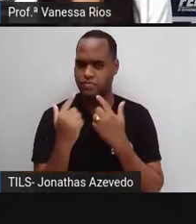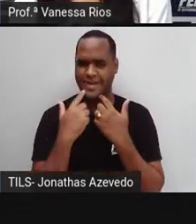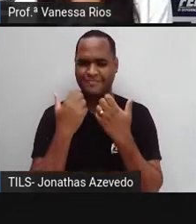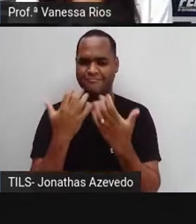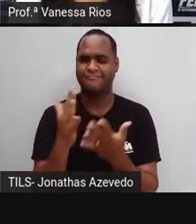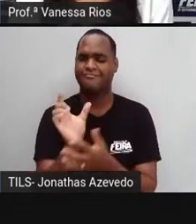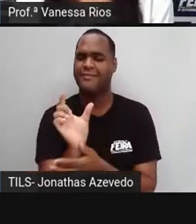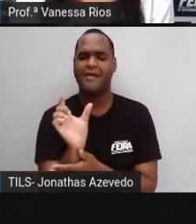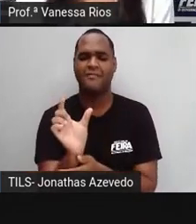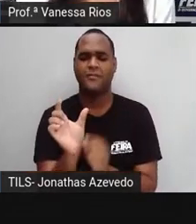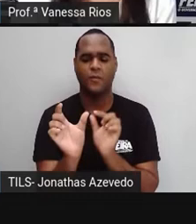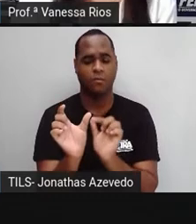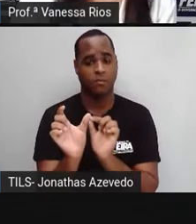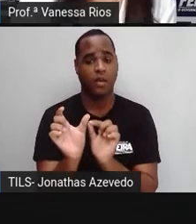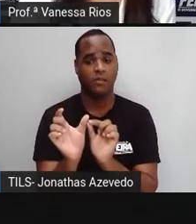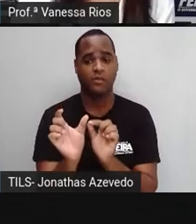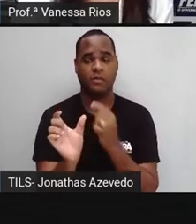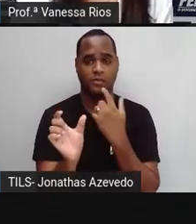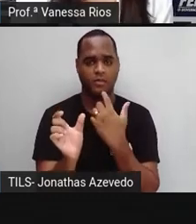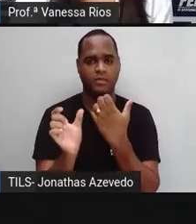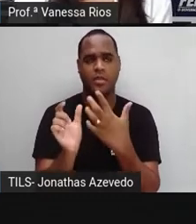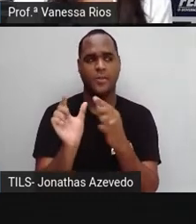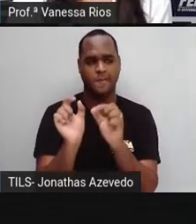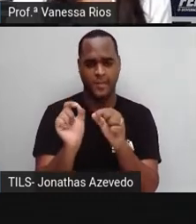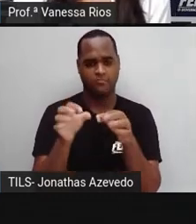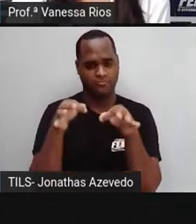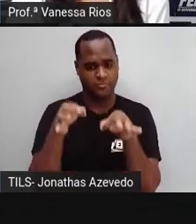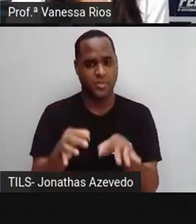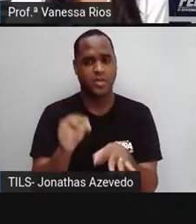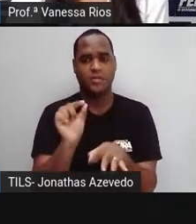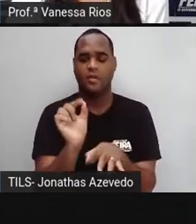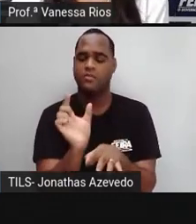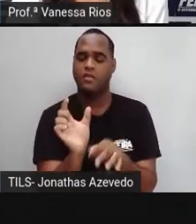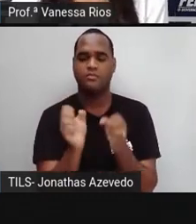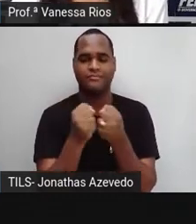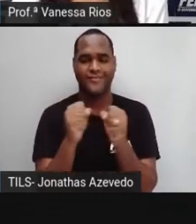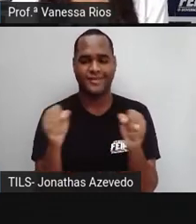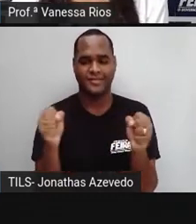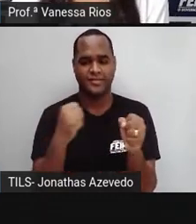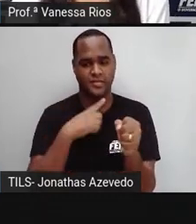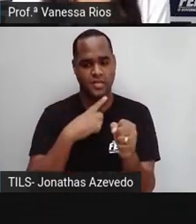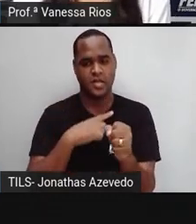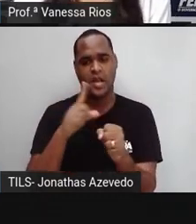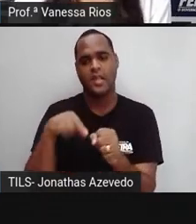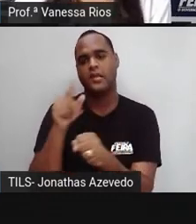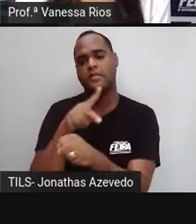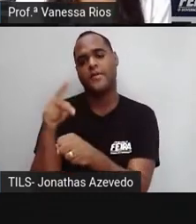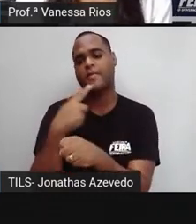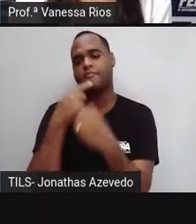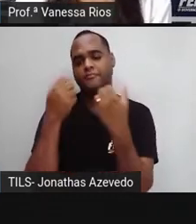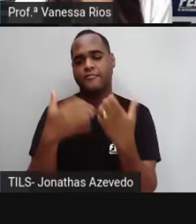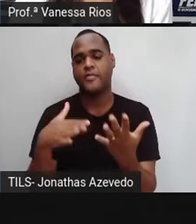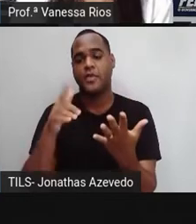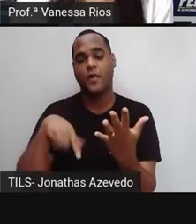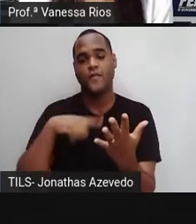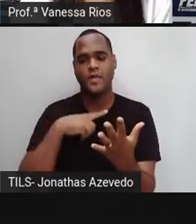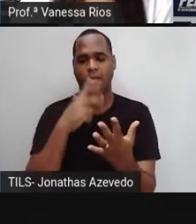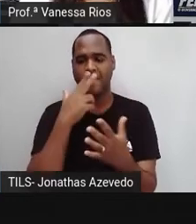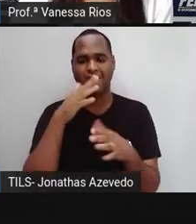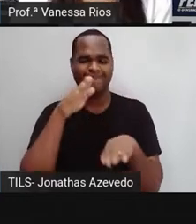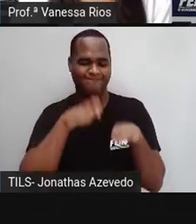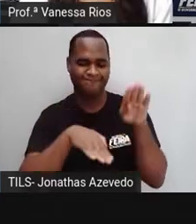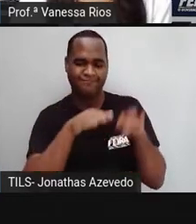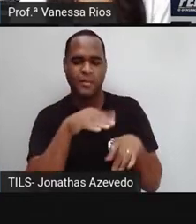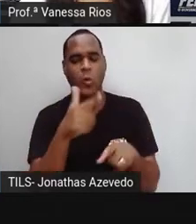empreender vem justamente, não é? Dessa palavra grande aí, ó, que a PRO vai falar novamente devagar, mas gostaria que